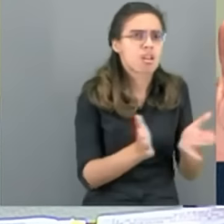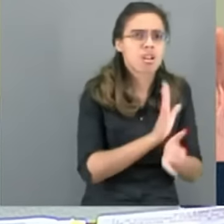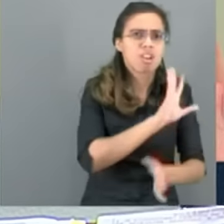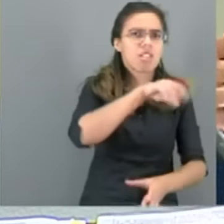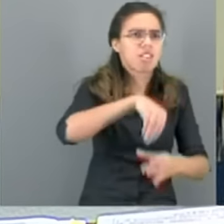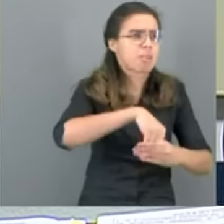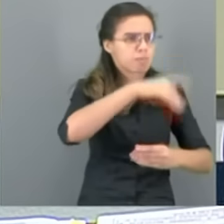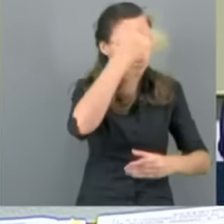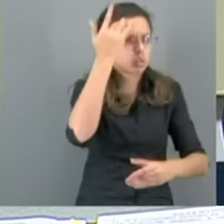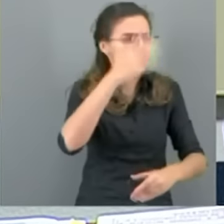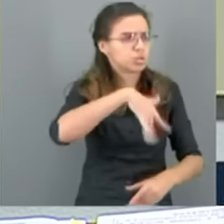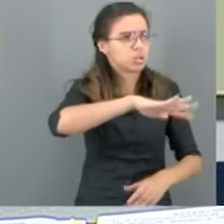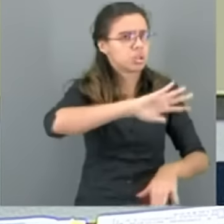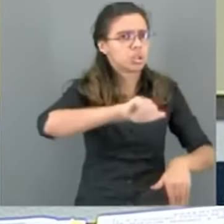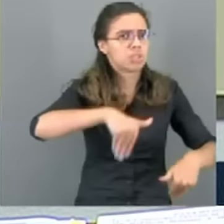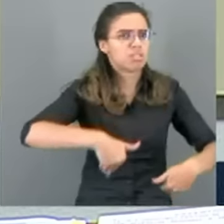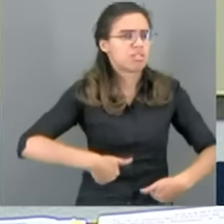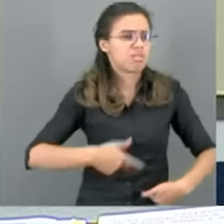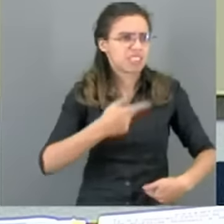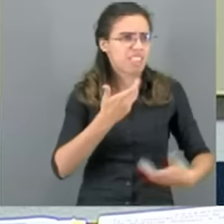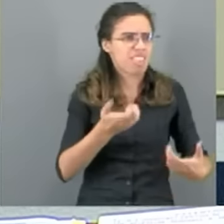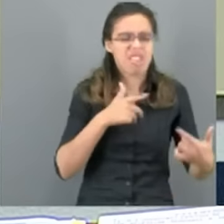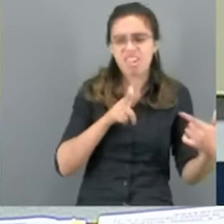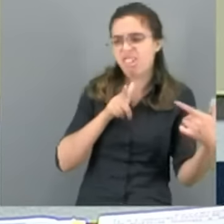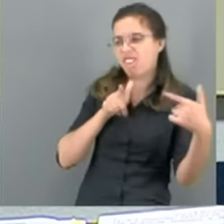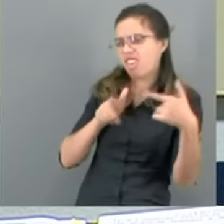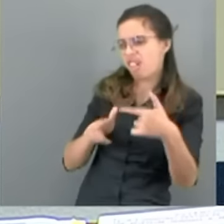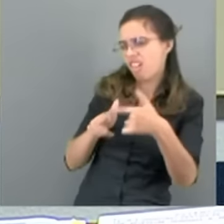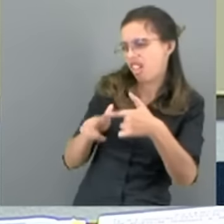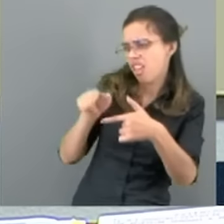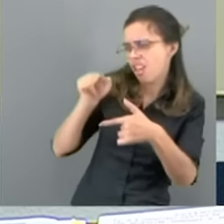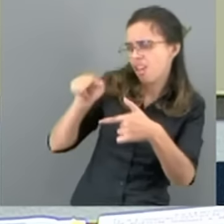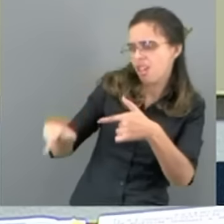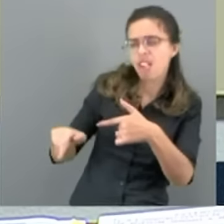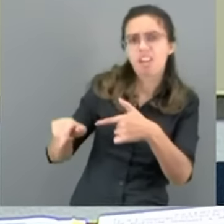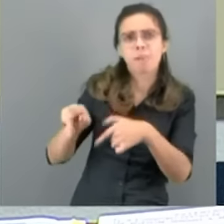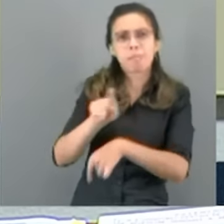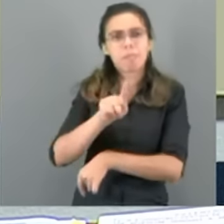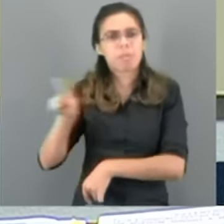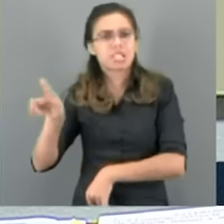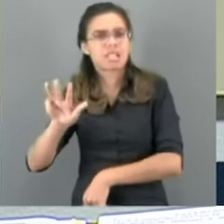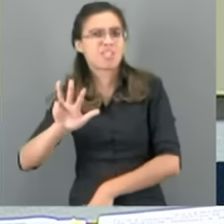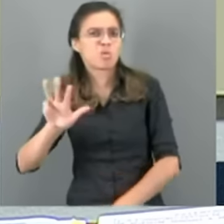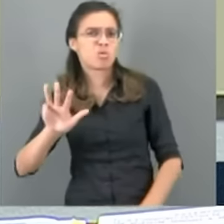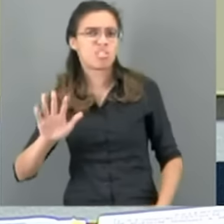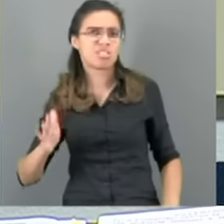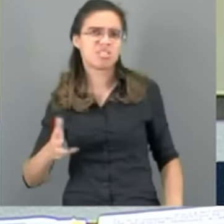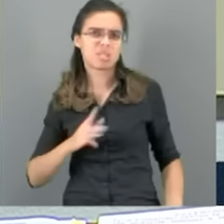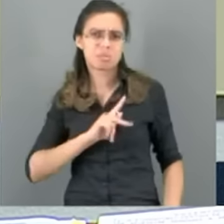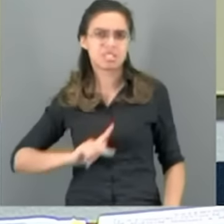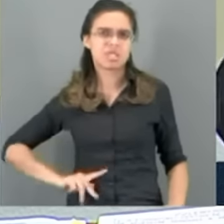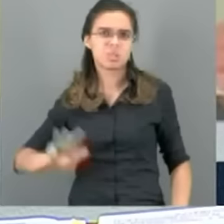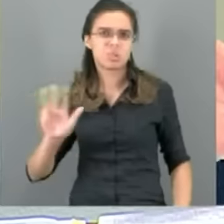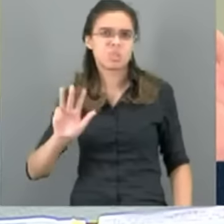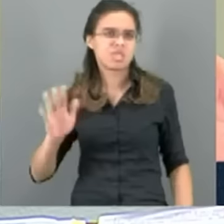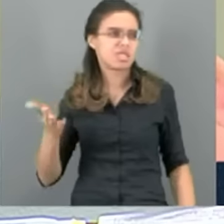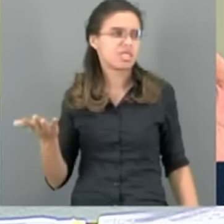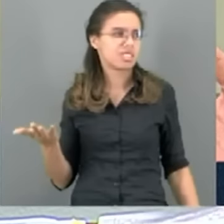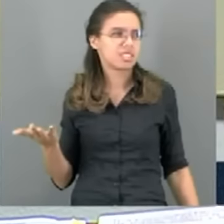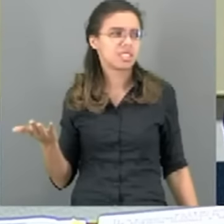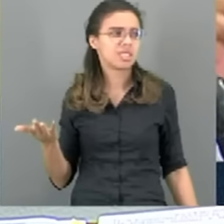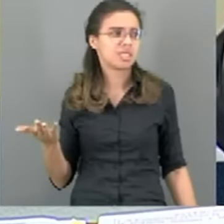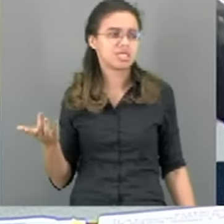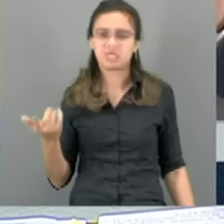passando fome, queira fazer críticas pejorativas ao presidente Lula, isso não